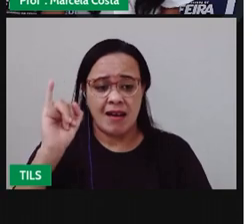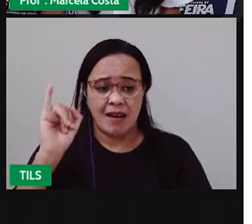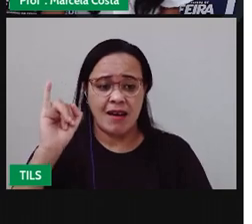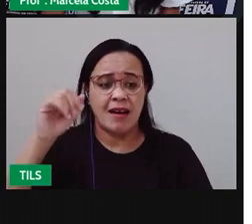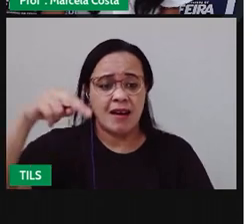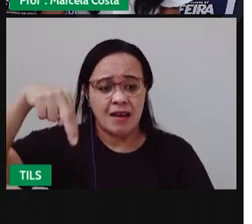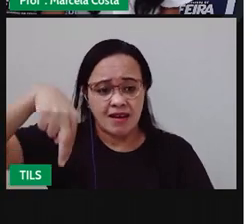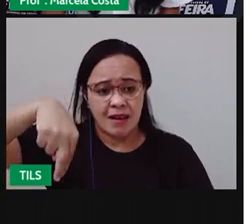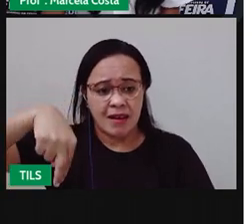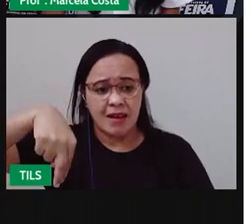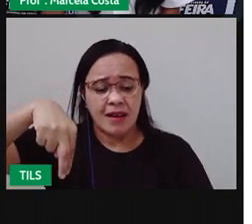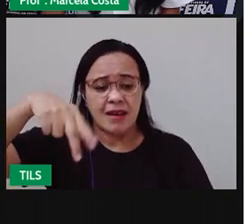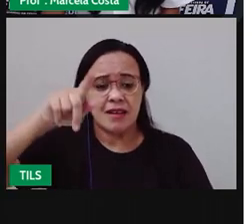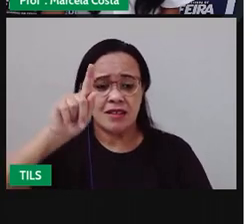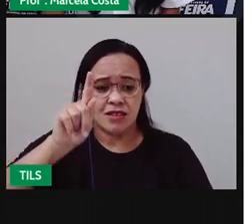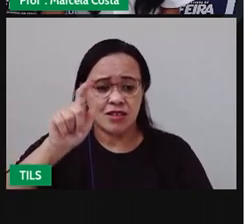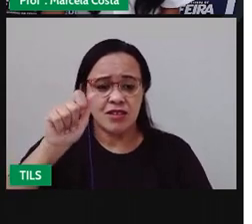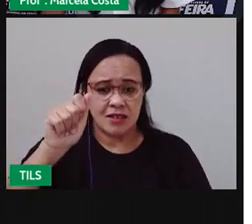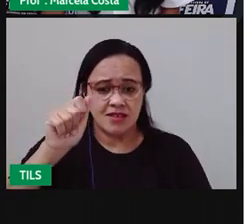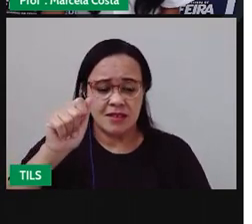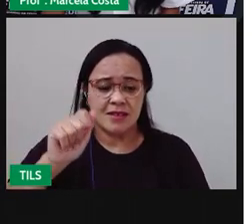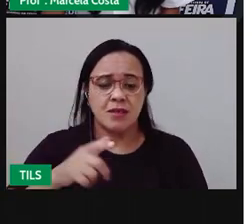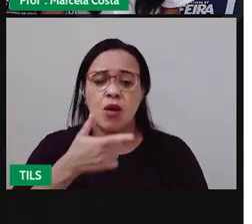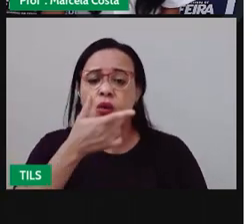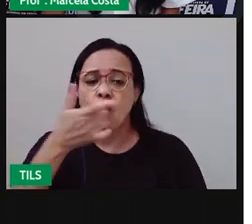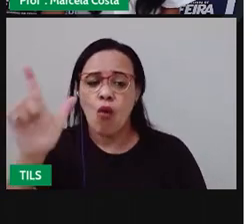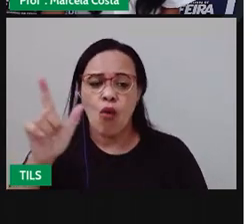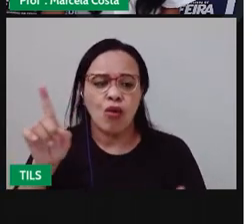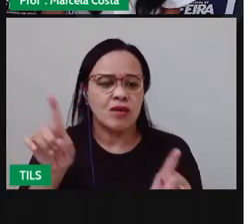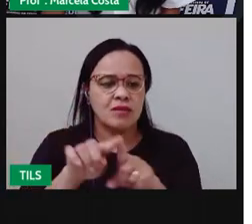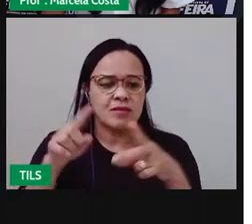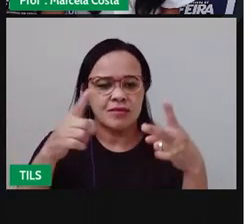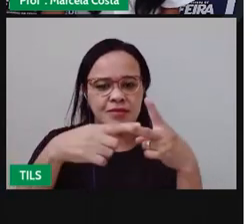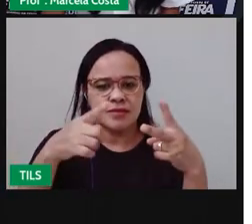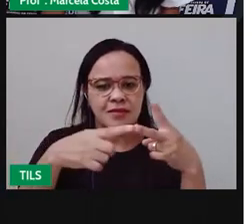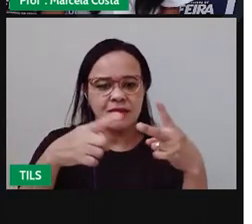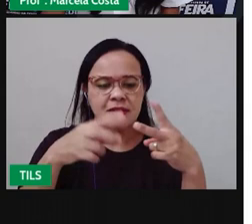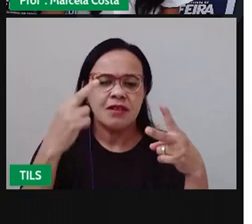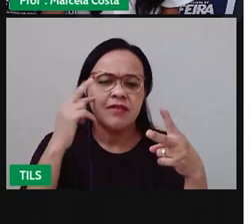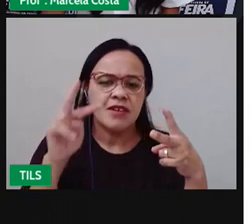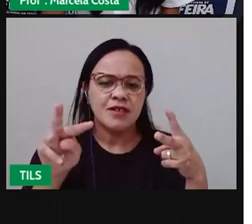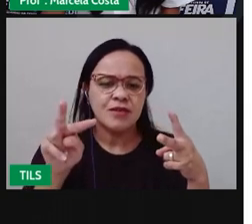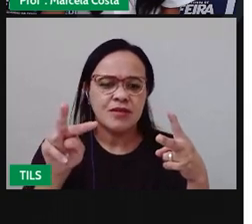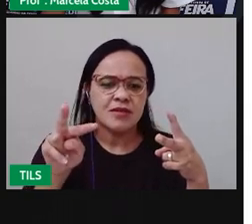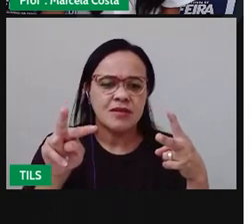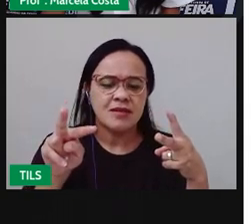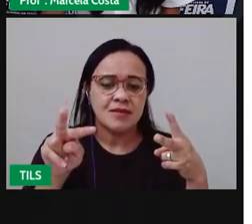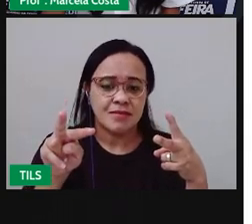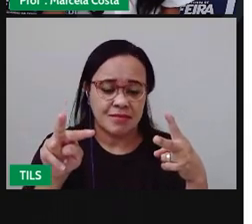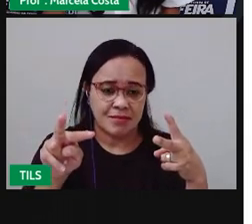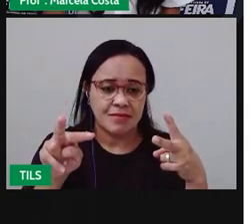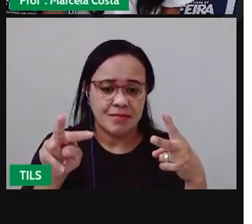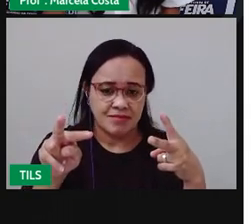representando violeiros. Olha, o nome dessa xilogravura é os